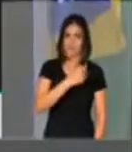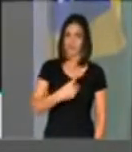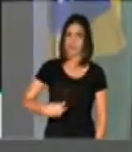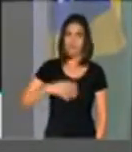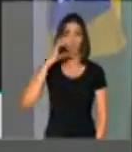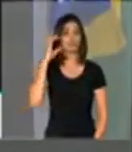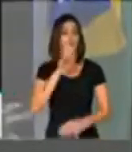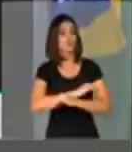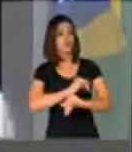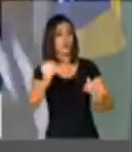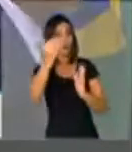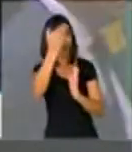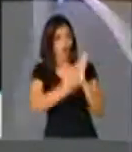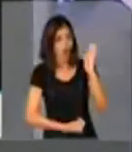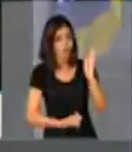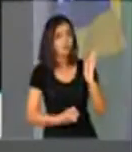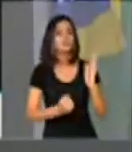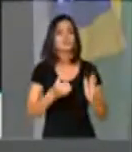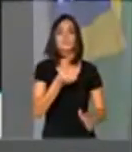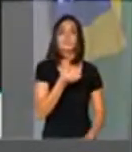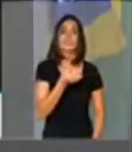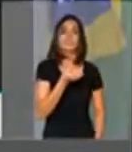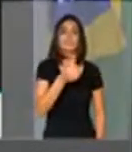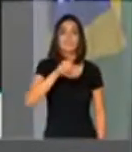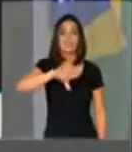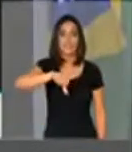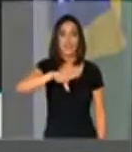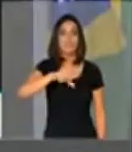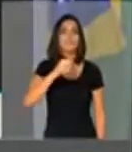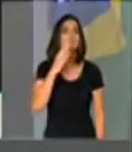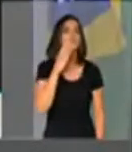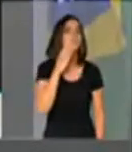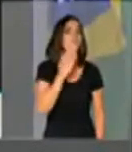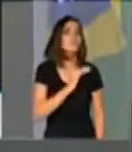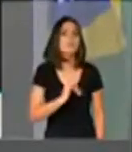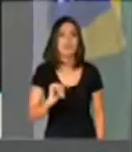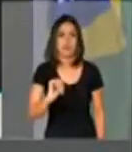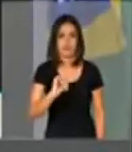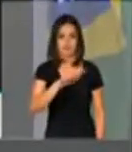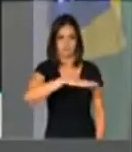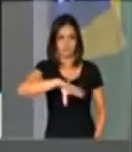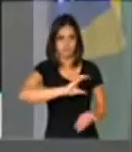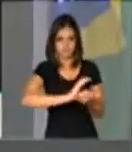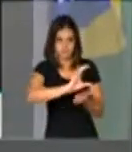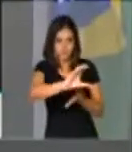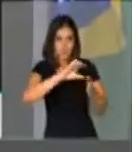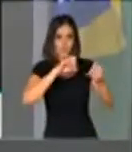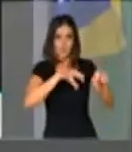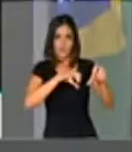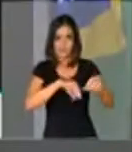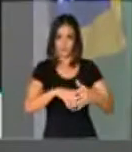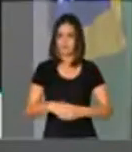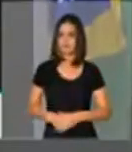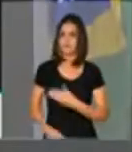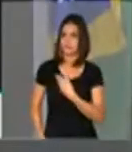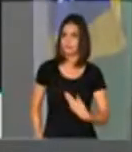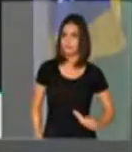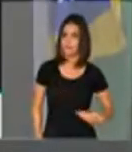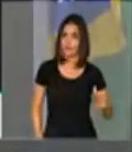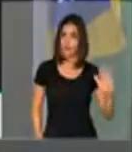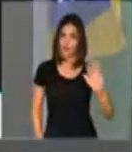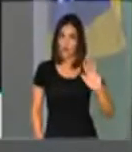Dilma anunciou corte de 69 bilhões no orçamento. Governo Lula,